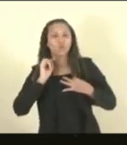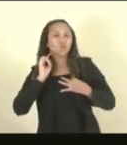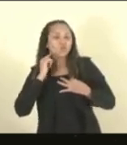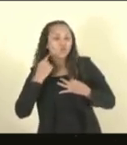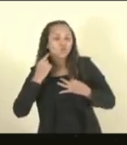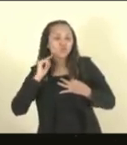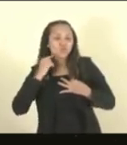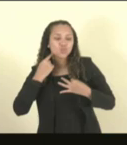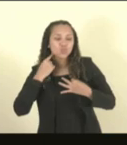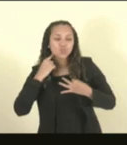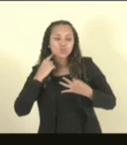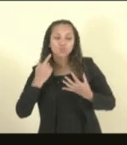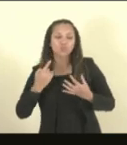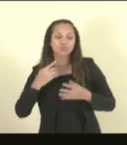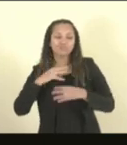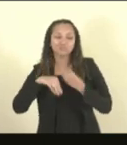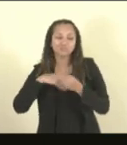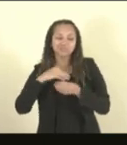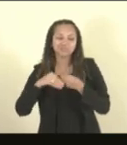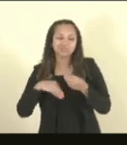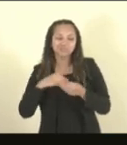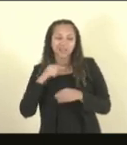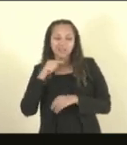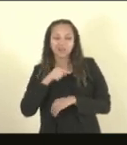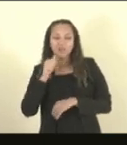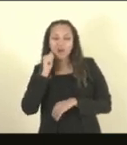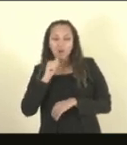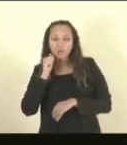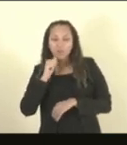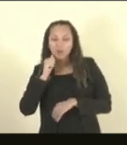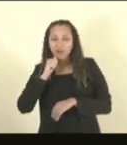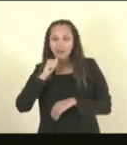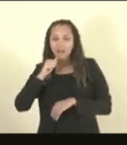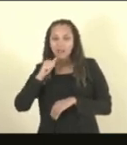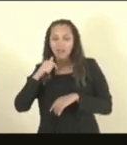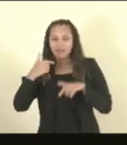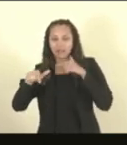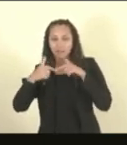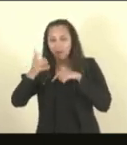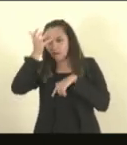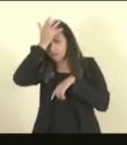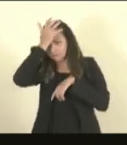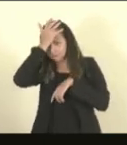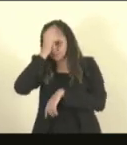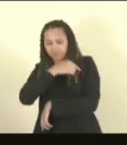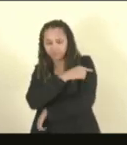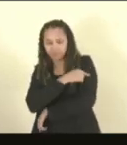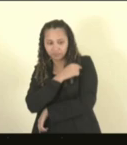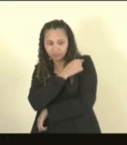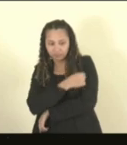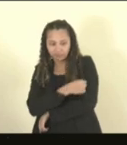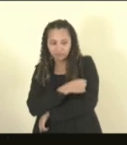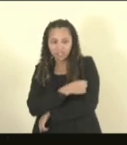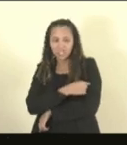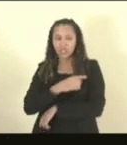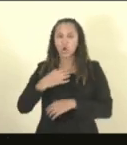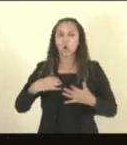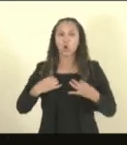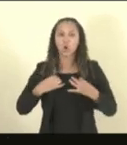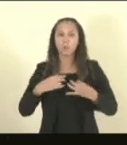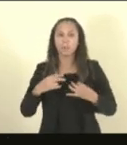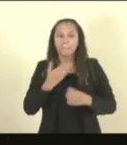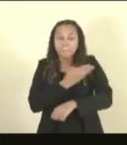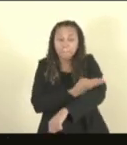caso específico é uma enfermeira, em outros casos específicos são uniformes dos alunos e em